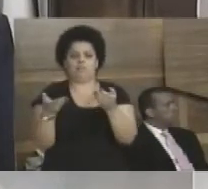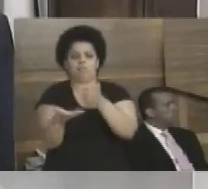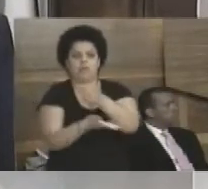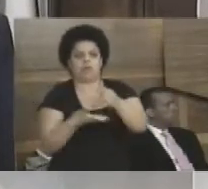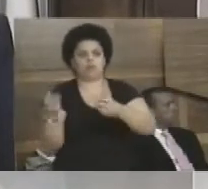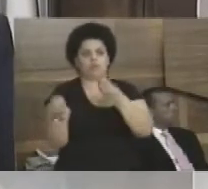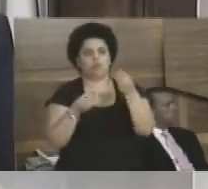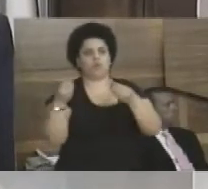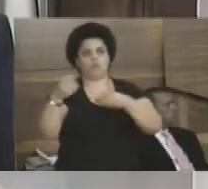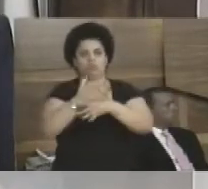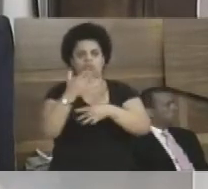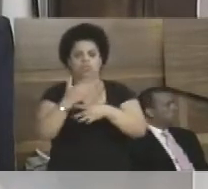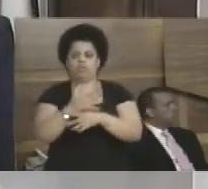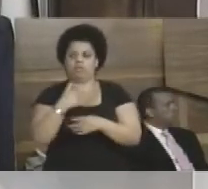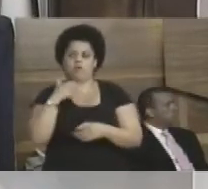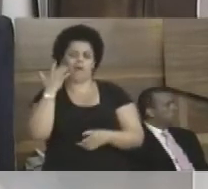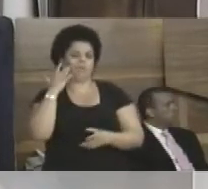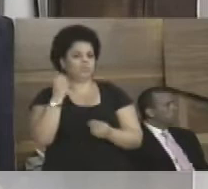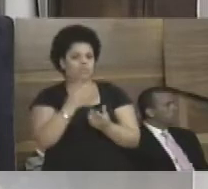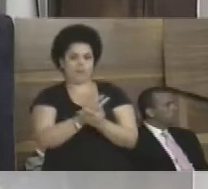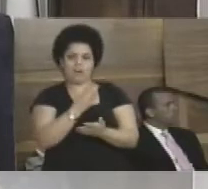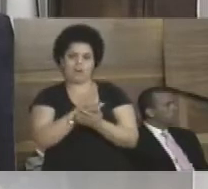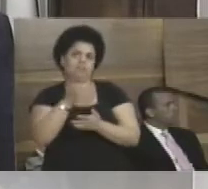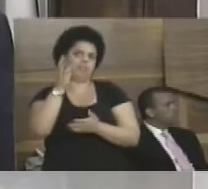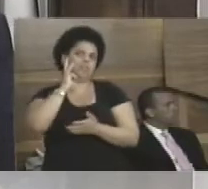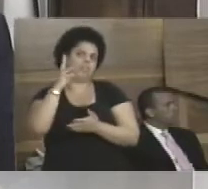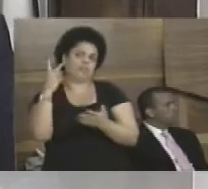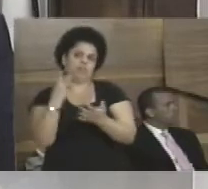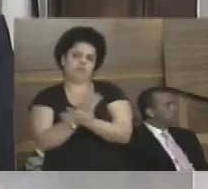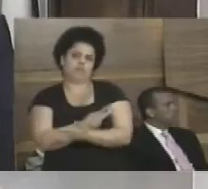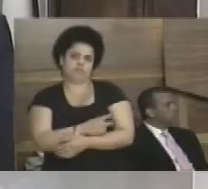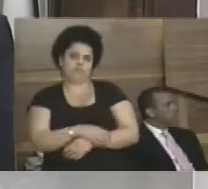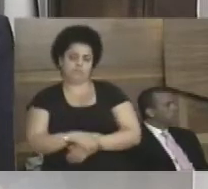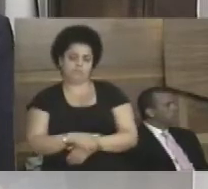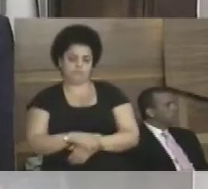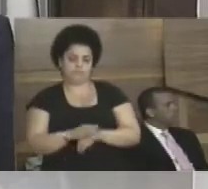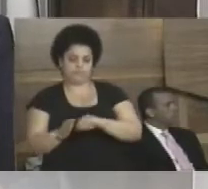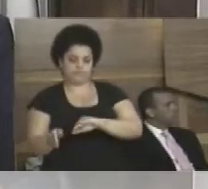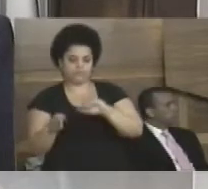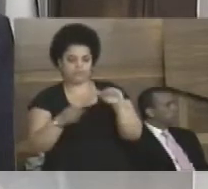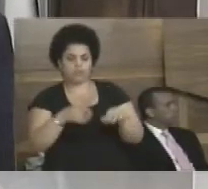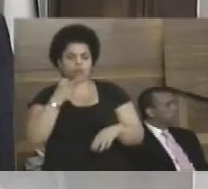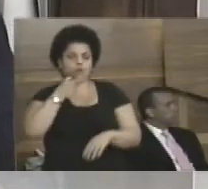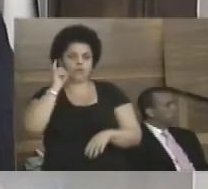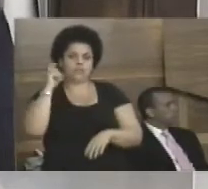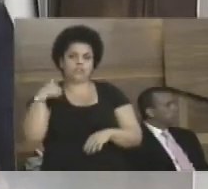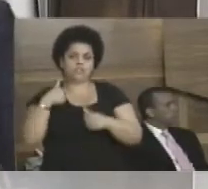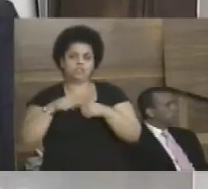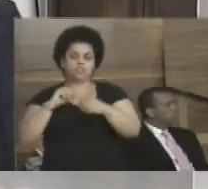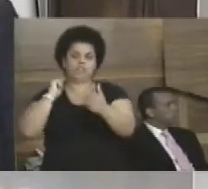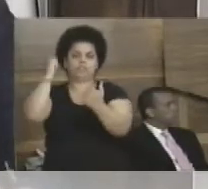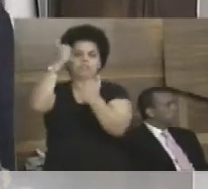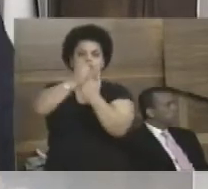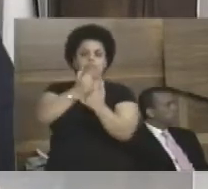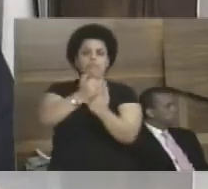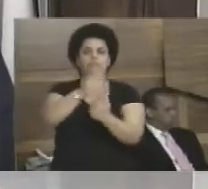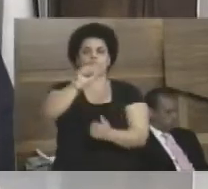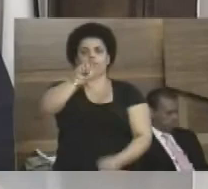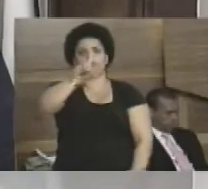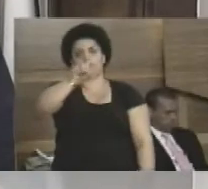totalmente desnecessário isso que foi feito na sessão passada. Ontem, gente, eu tive na posse do doutor Adilson,